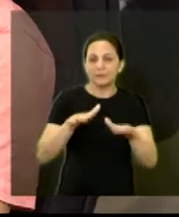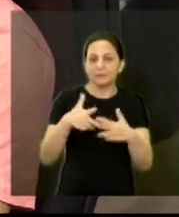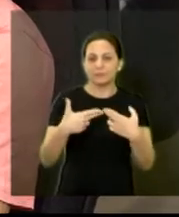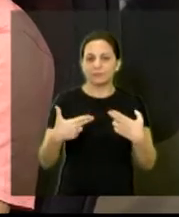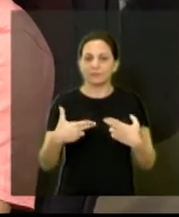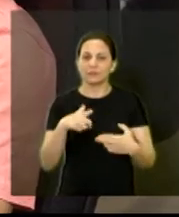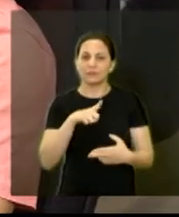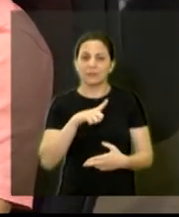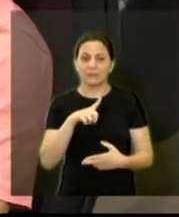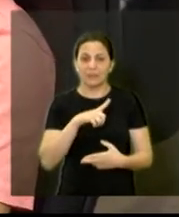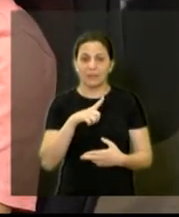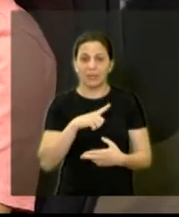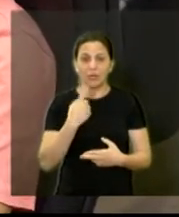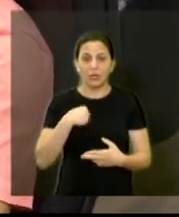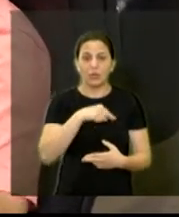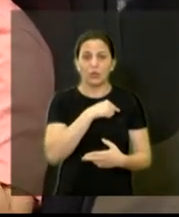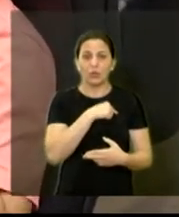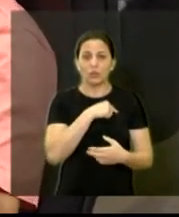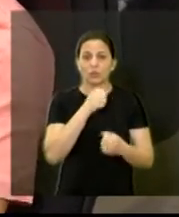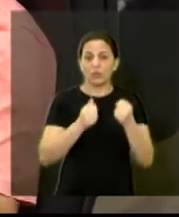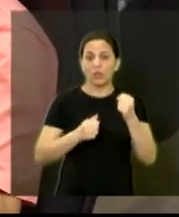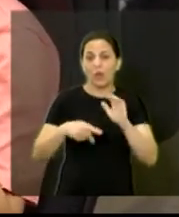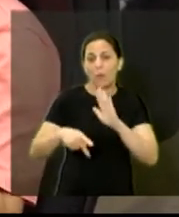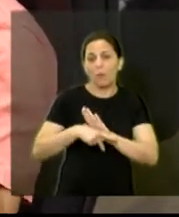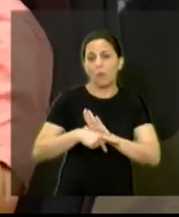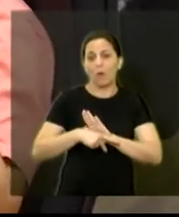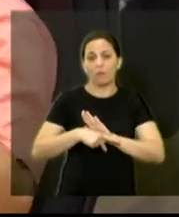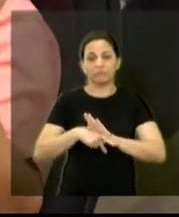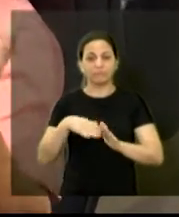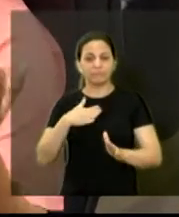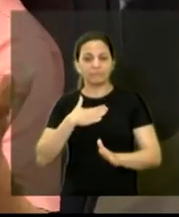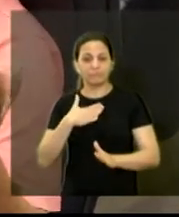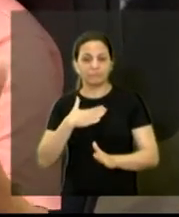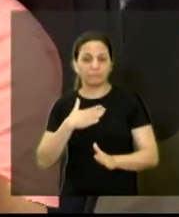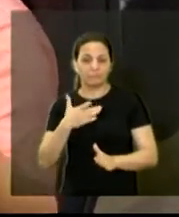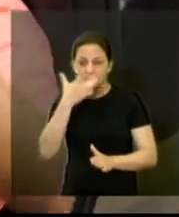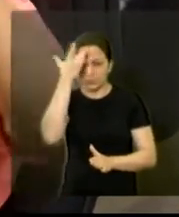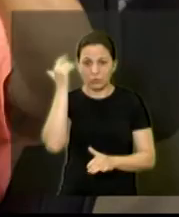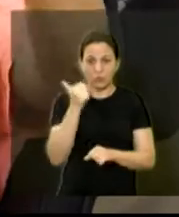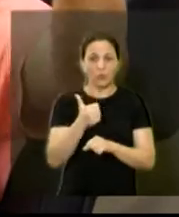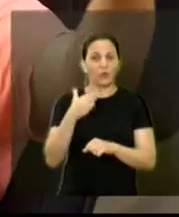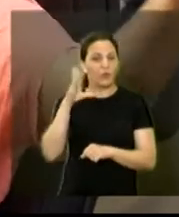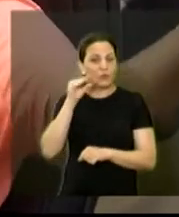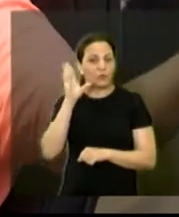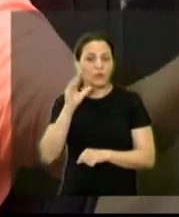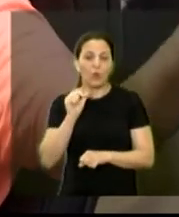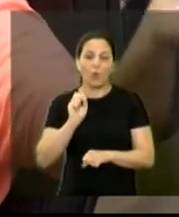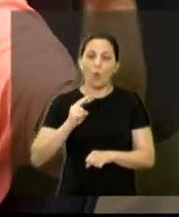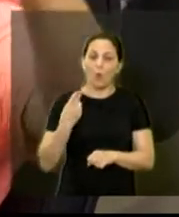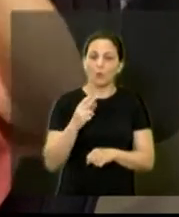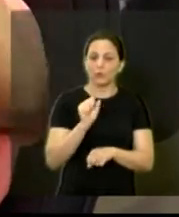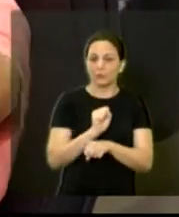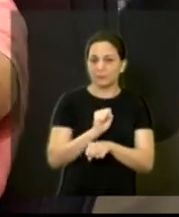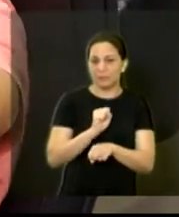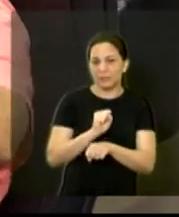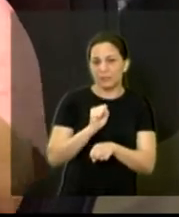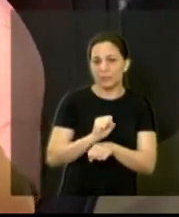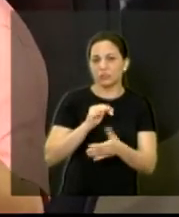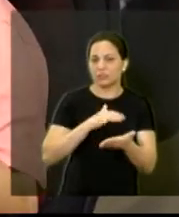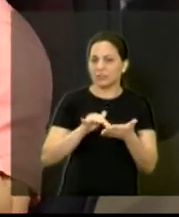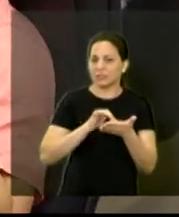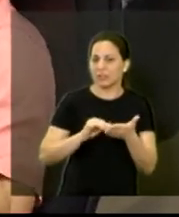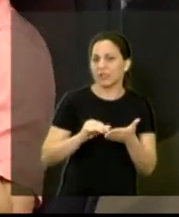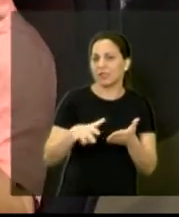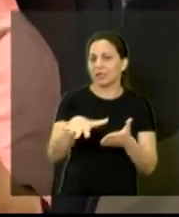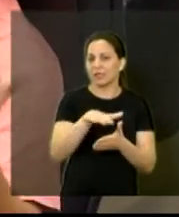alguma coisa a gente vai com carro próprio porque ou tem que ficar aguardando alguma outra secretaria algum outro